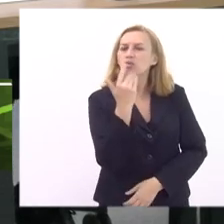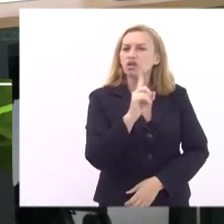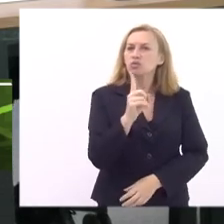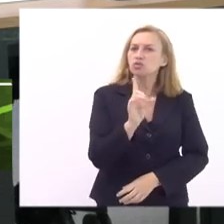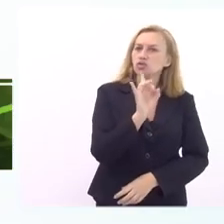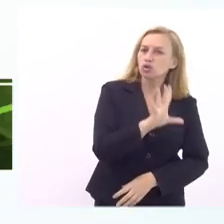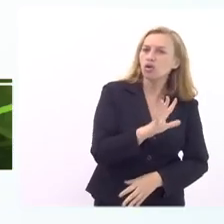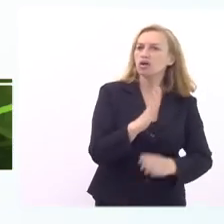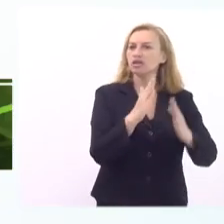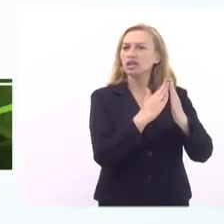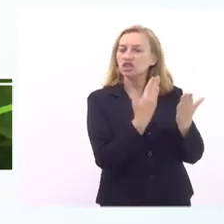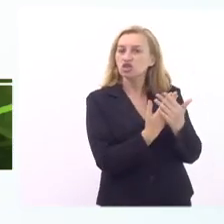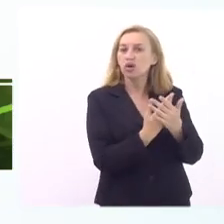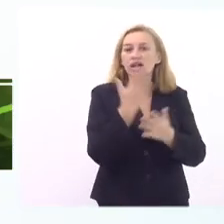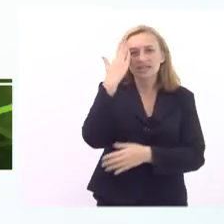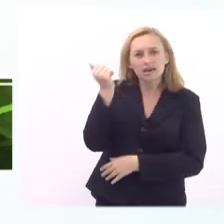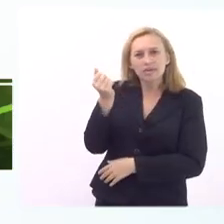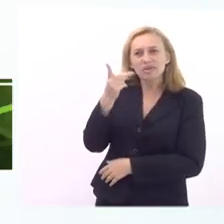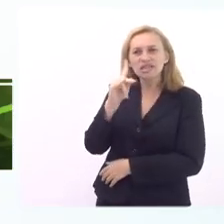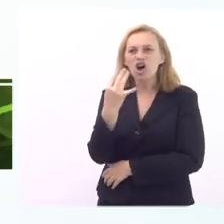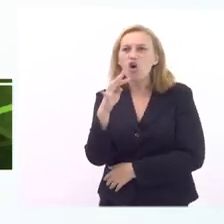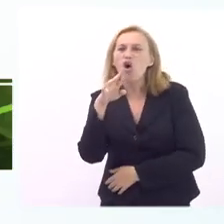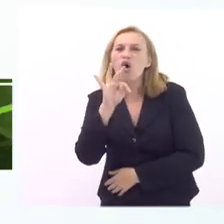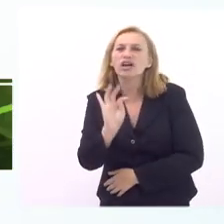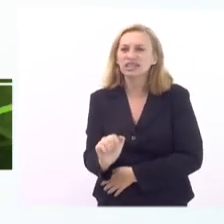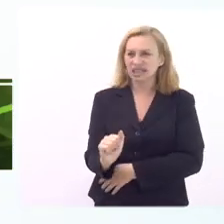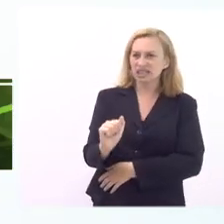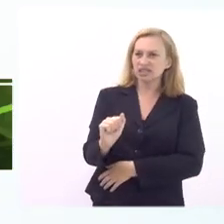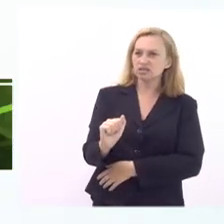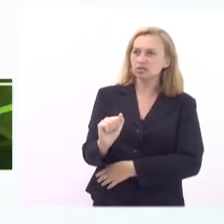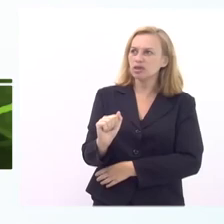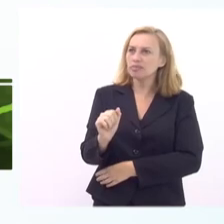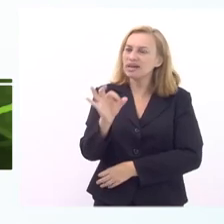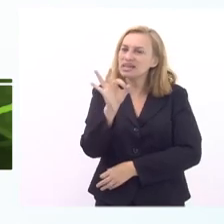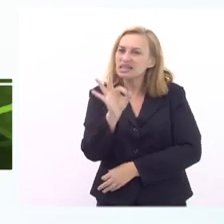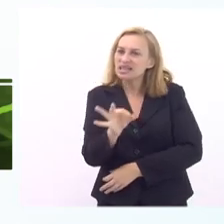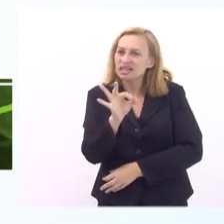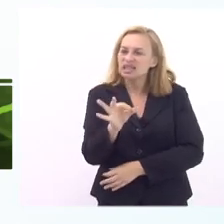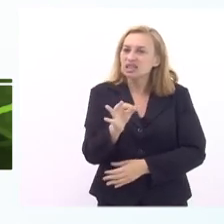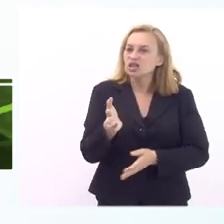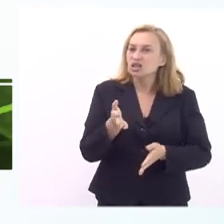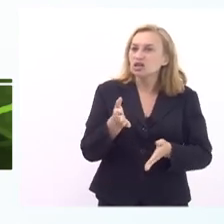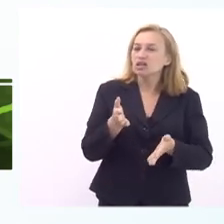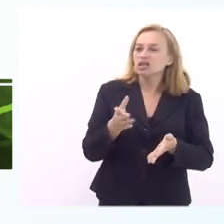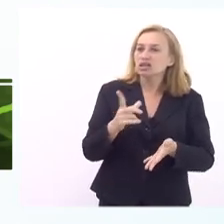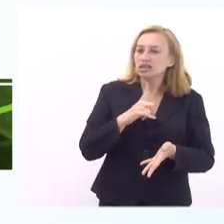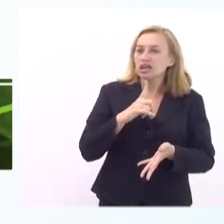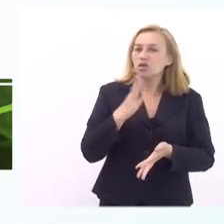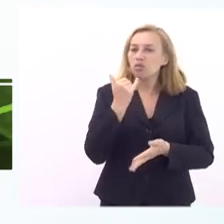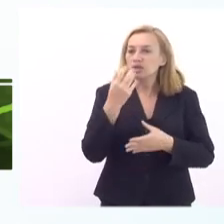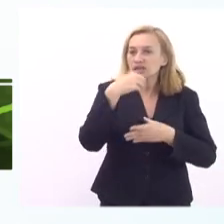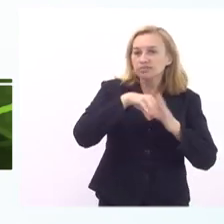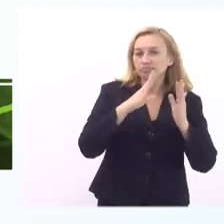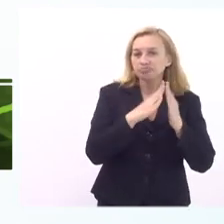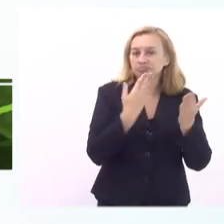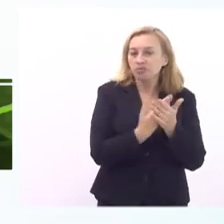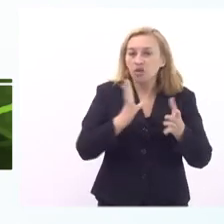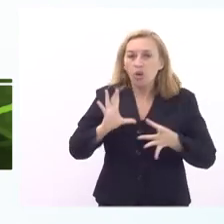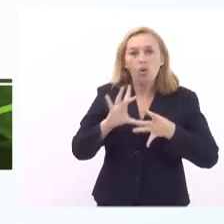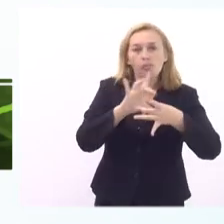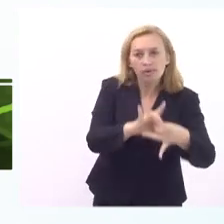escola a gente sabe que essas hortas não são para garantir o fornecimento de alimento para as escolas embora possam até cumprir um papel complementar